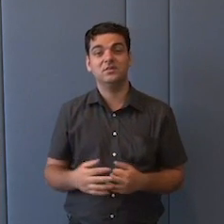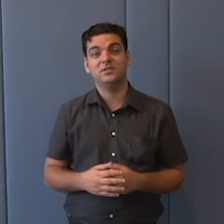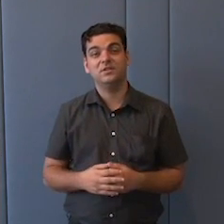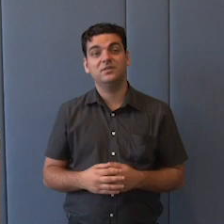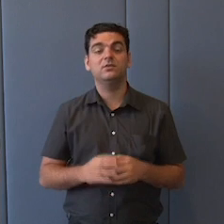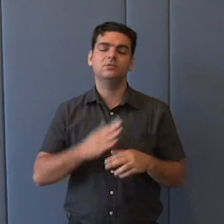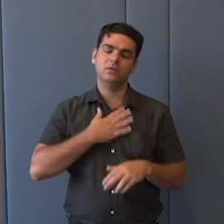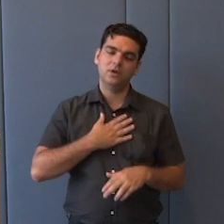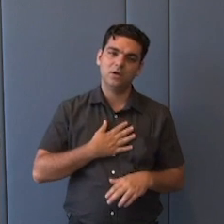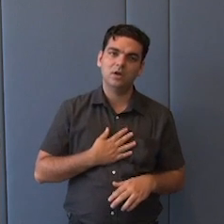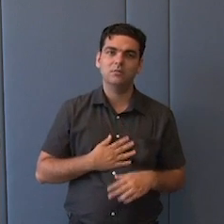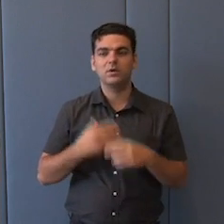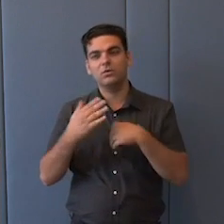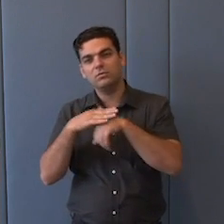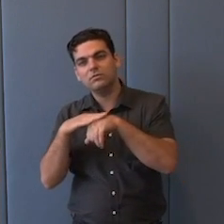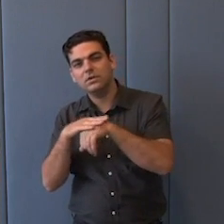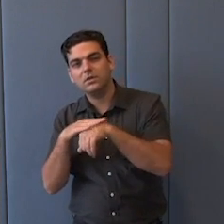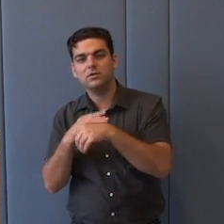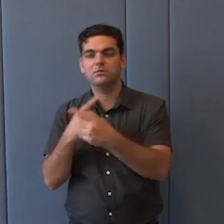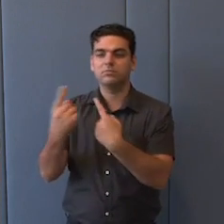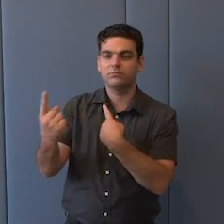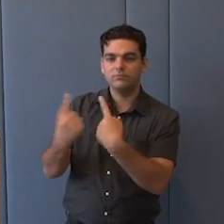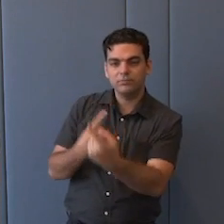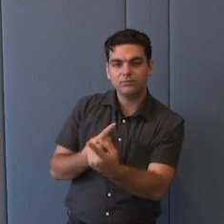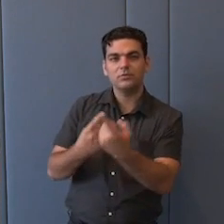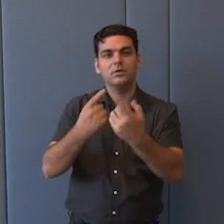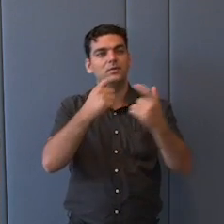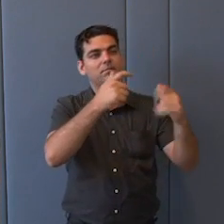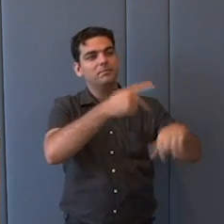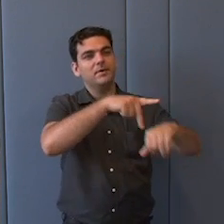começam os problemas. Aí vem o problema de como você traduzir